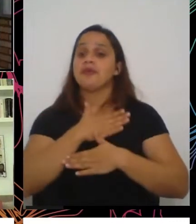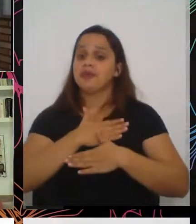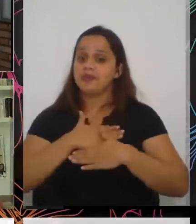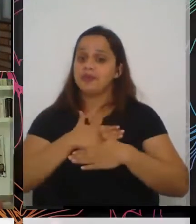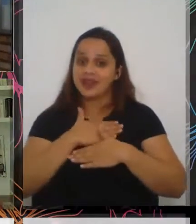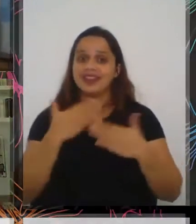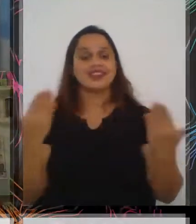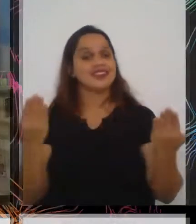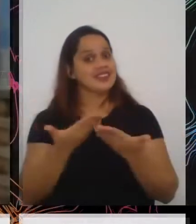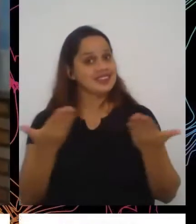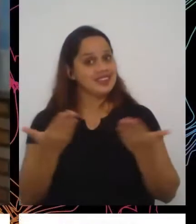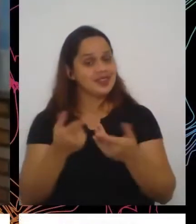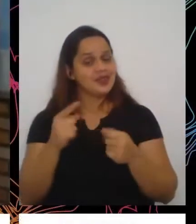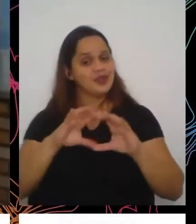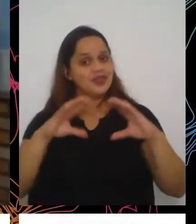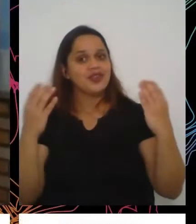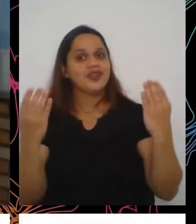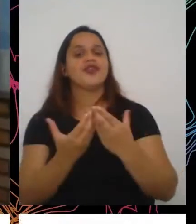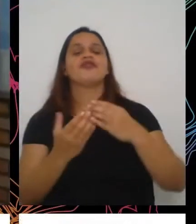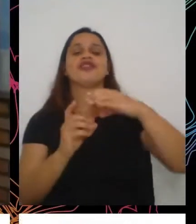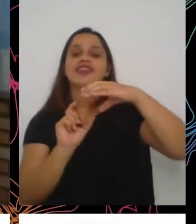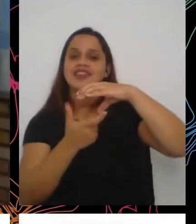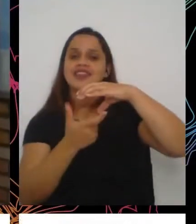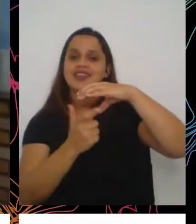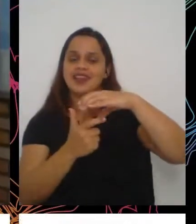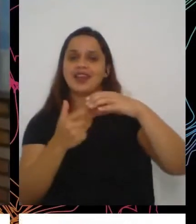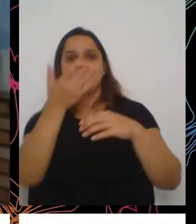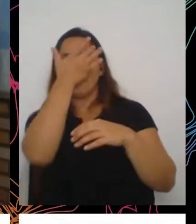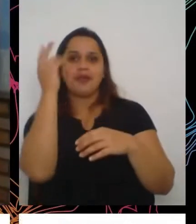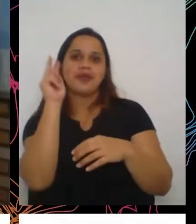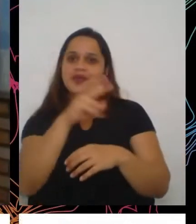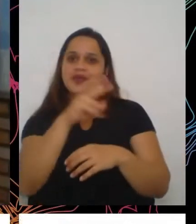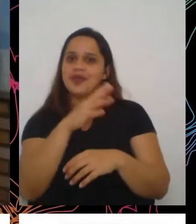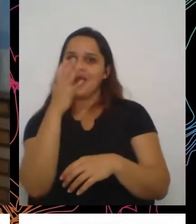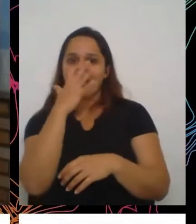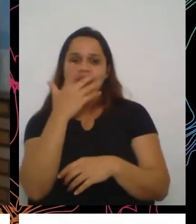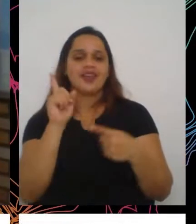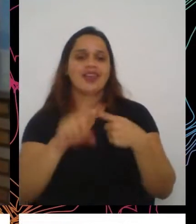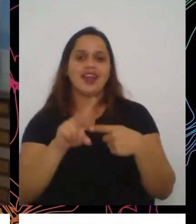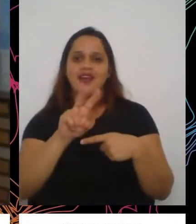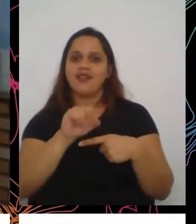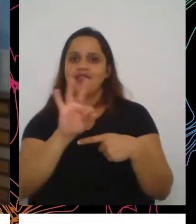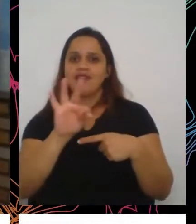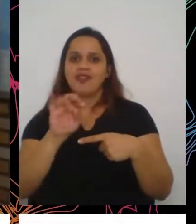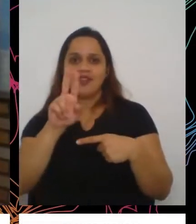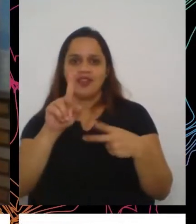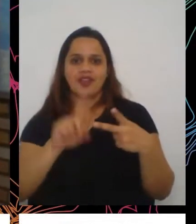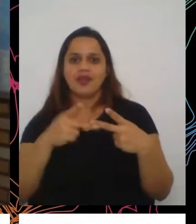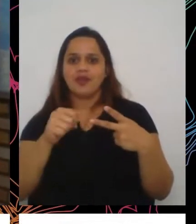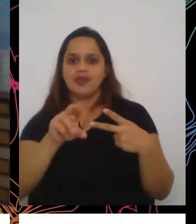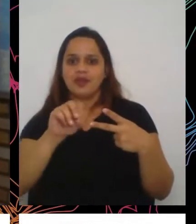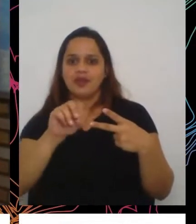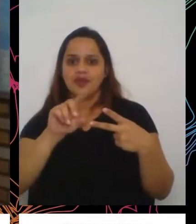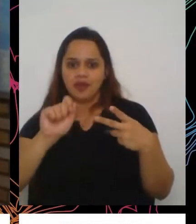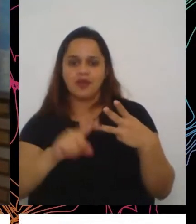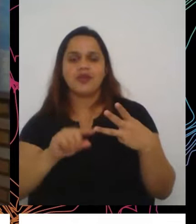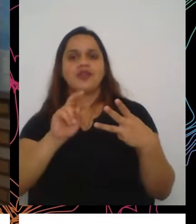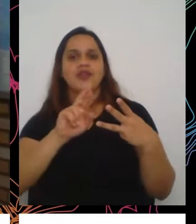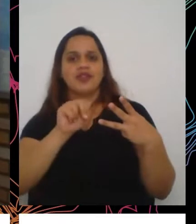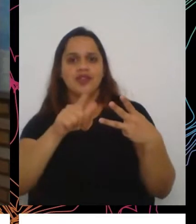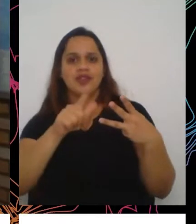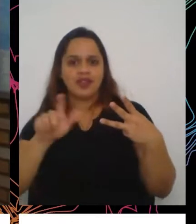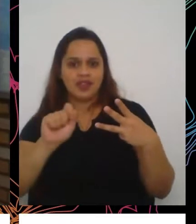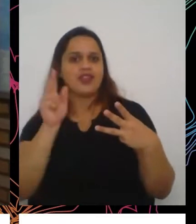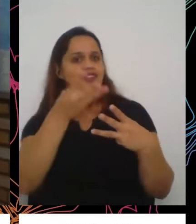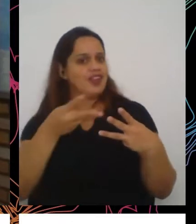painel com pessoas que eu admiro muito, como o Walter, Paola, Tereza, que trabalhamos já muito juntos